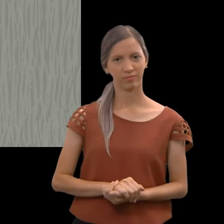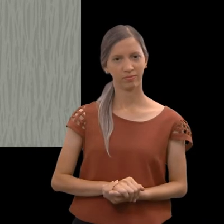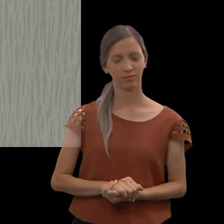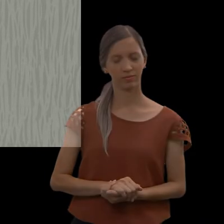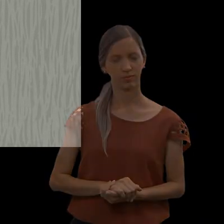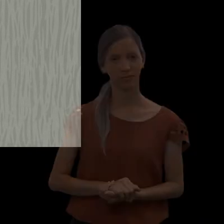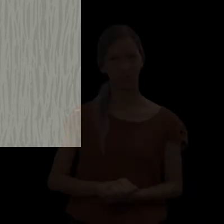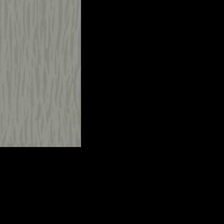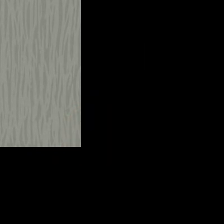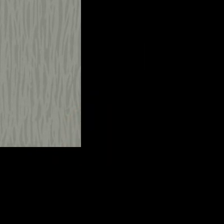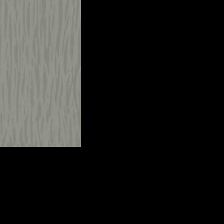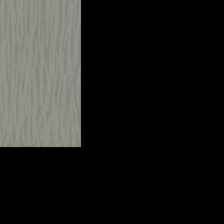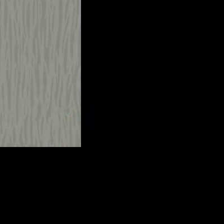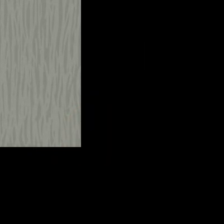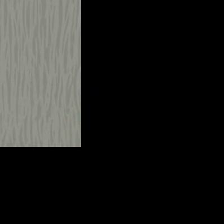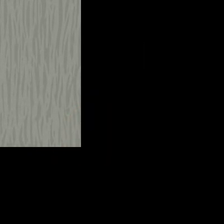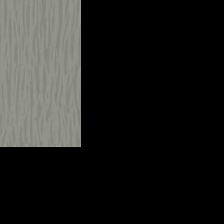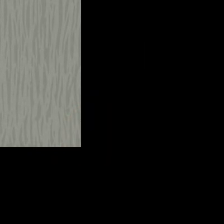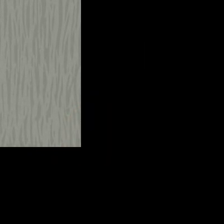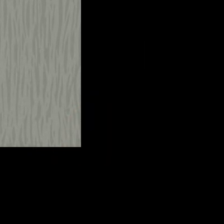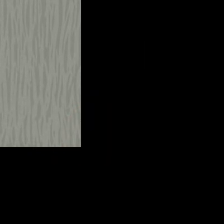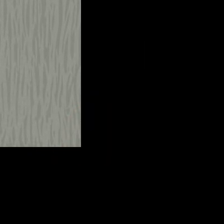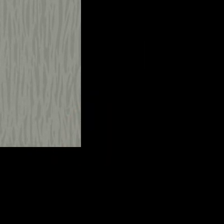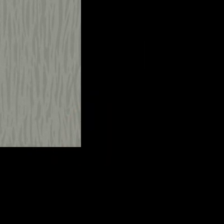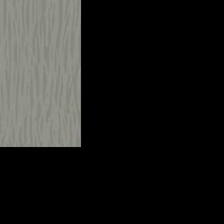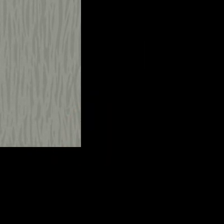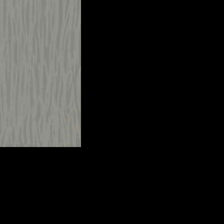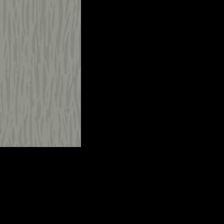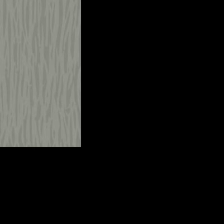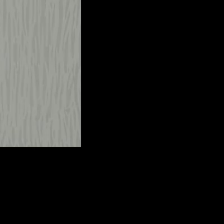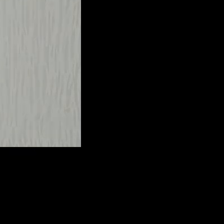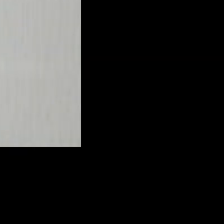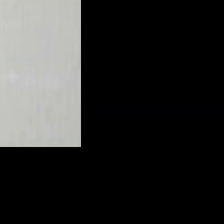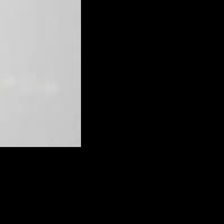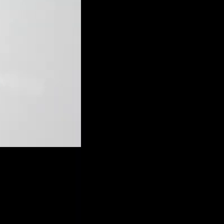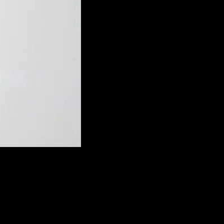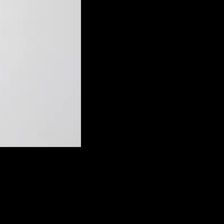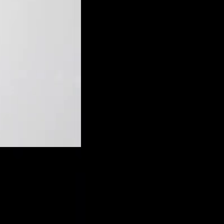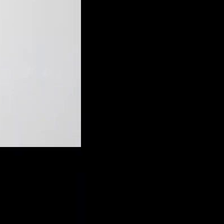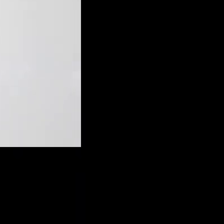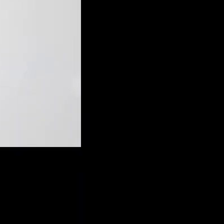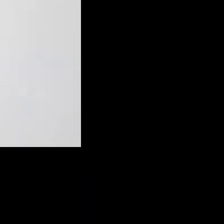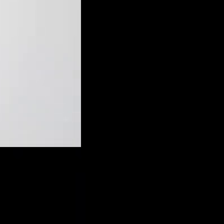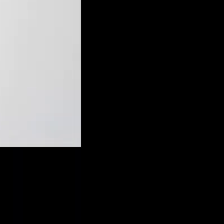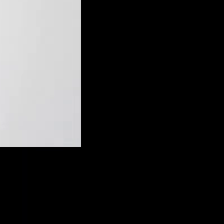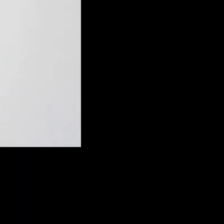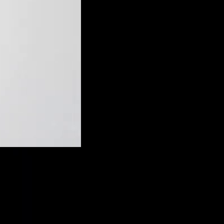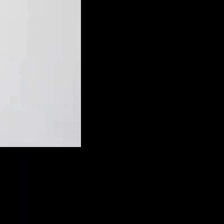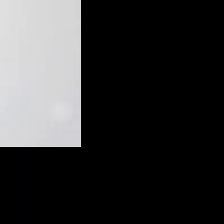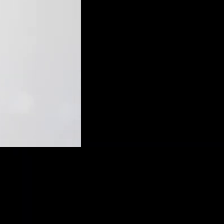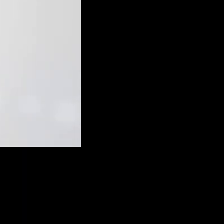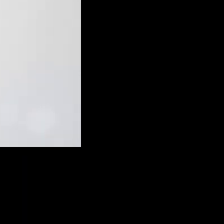Música Música Música Música Música